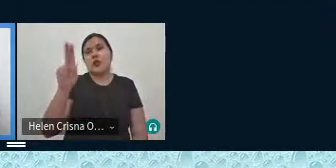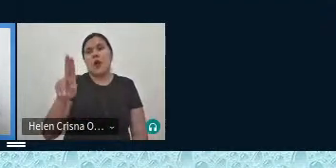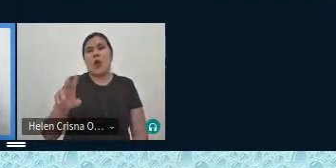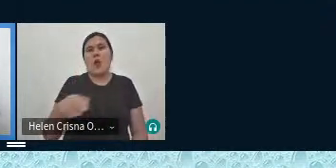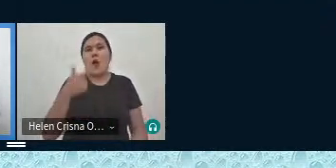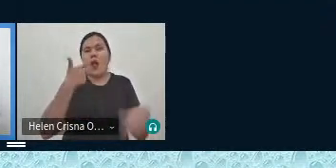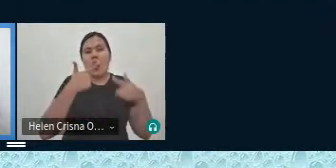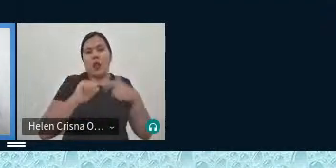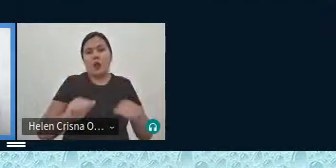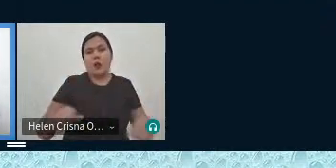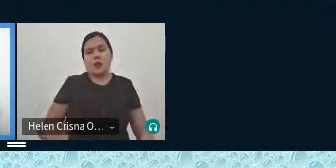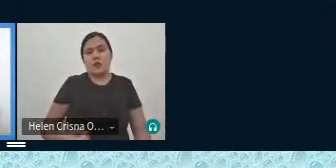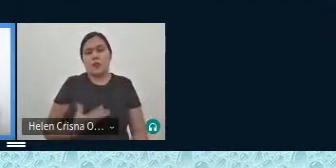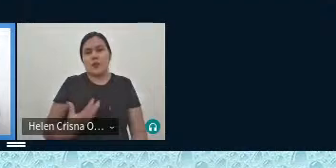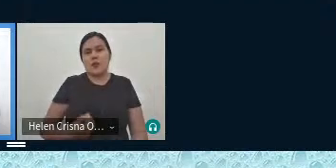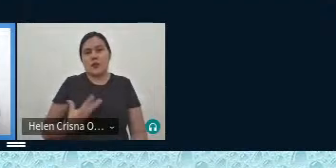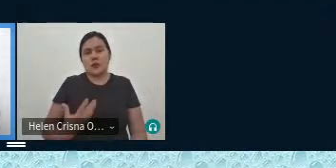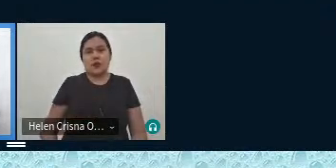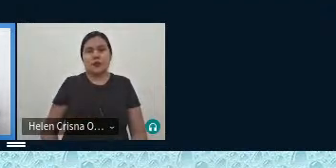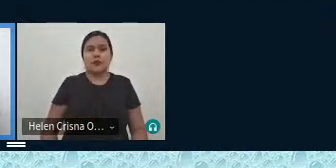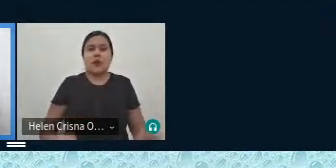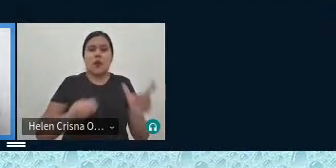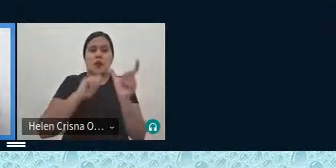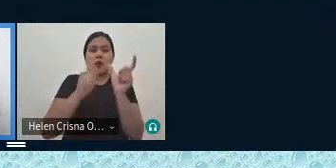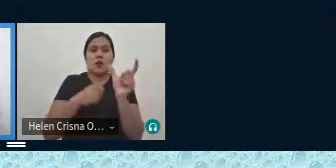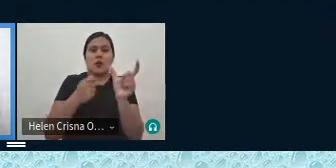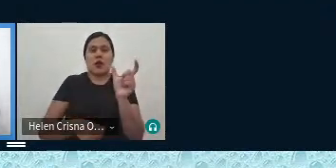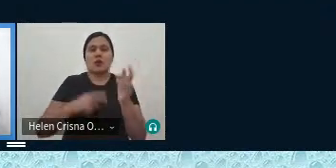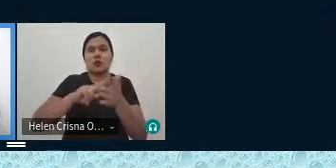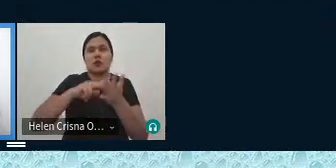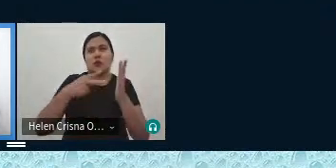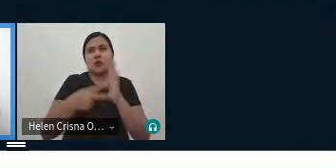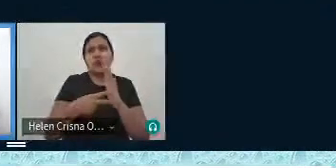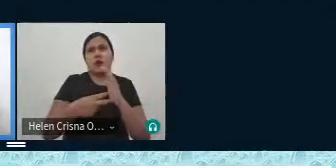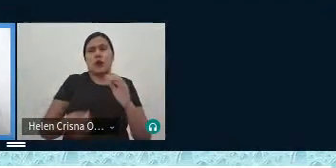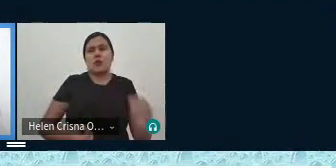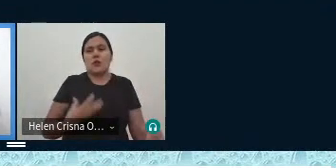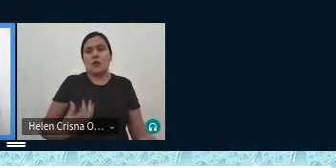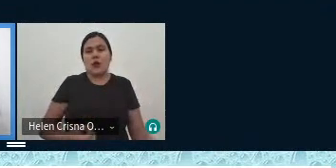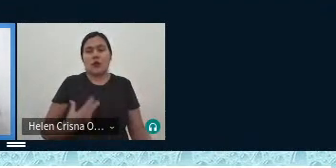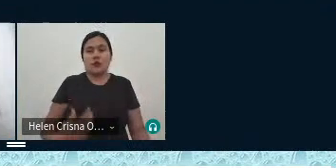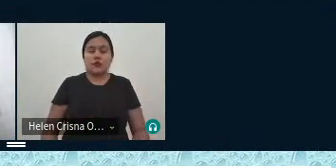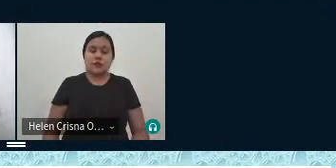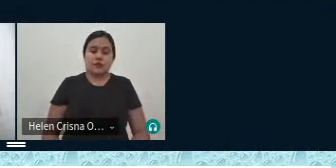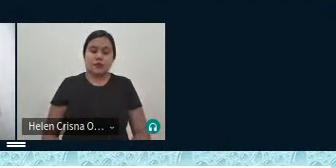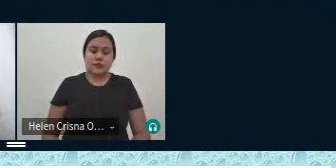por isso o nome de glossário dos significados poéticos